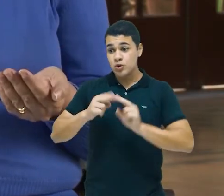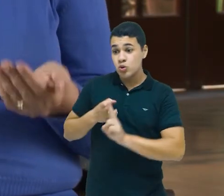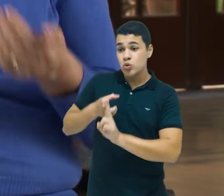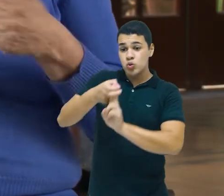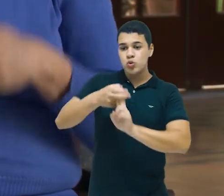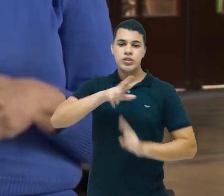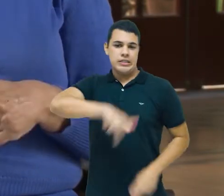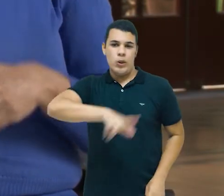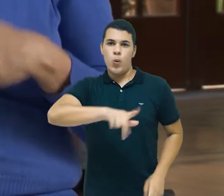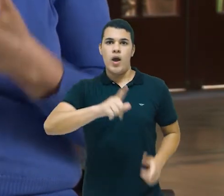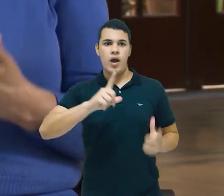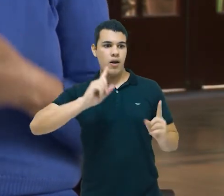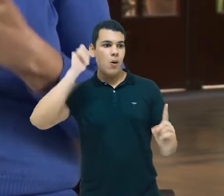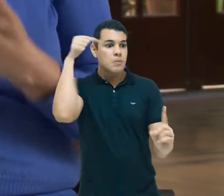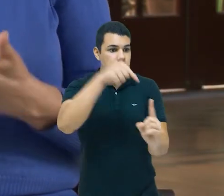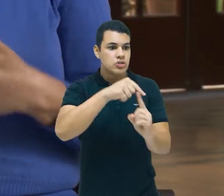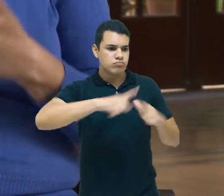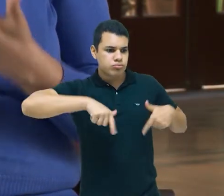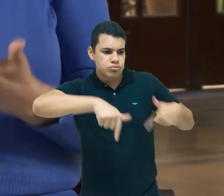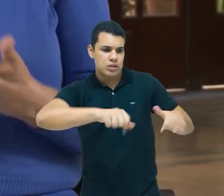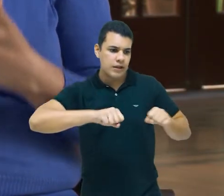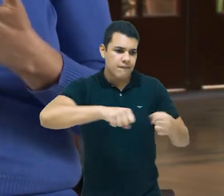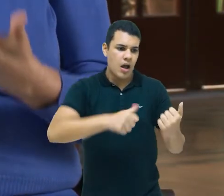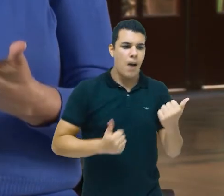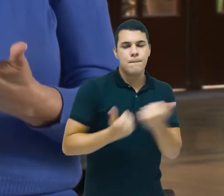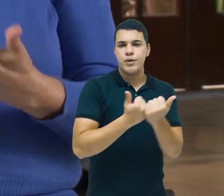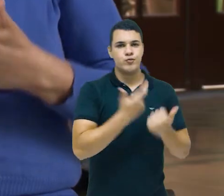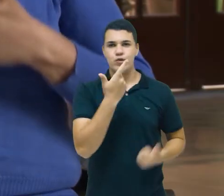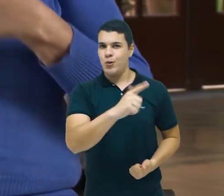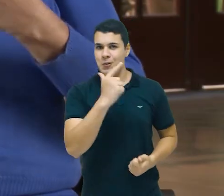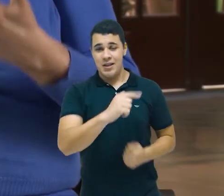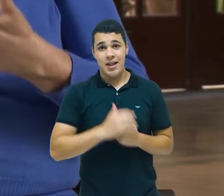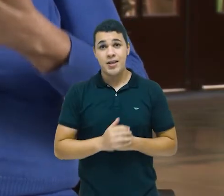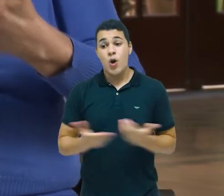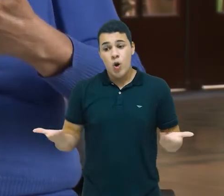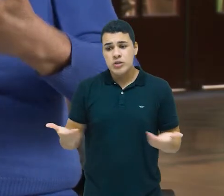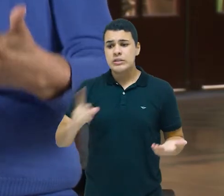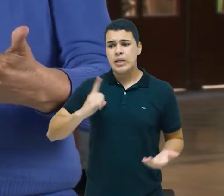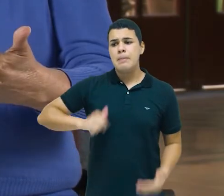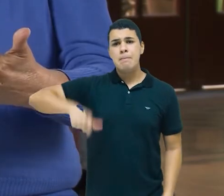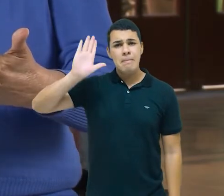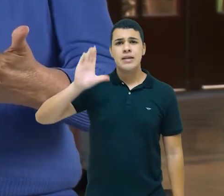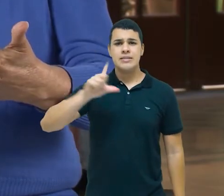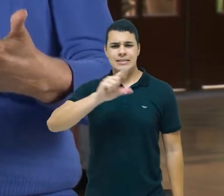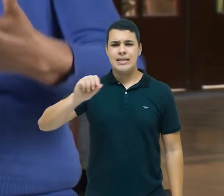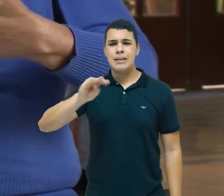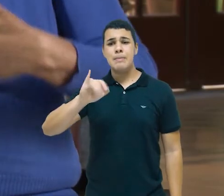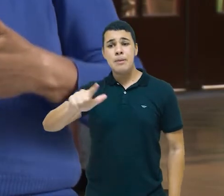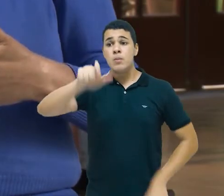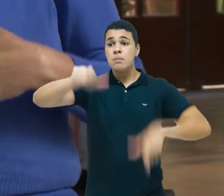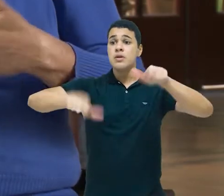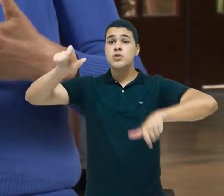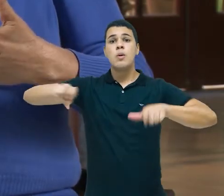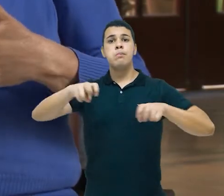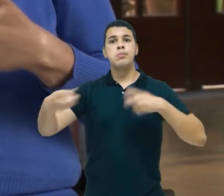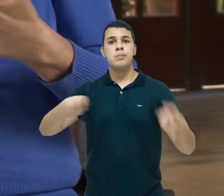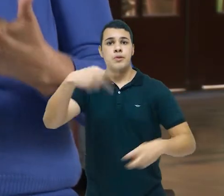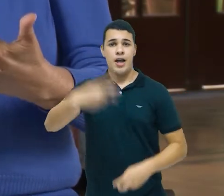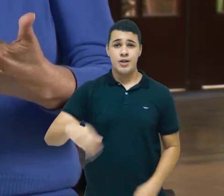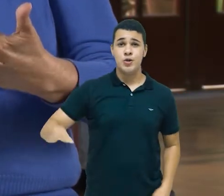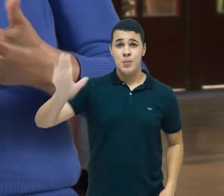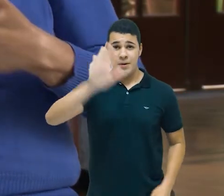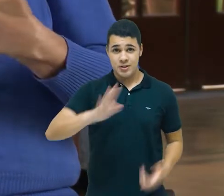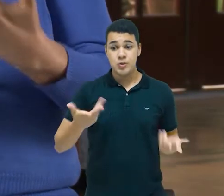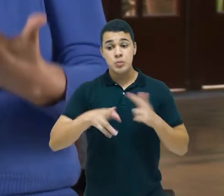prioridade. Embora a gente tenha mais de 100 mil mortos no Brasil. Então, veja, é uma